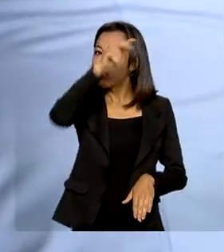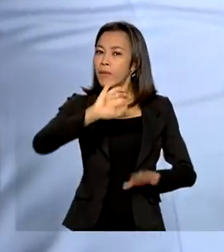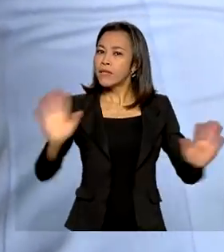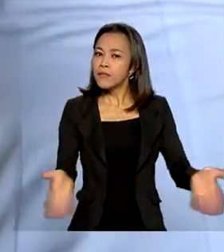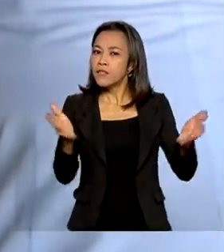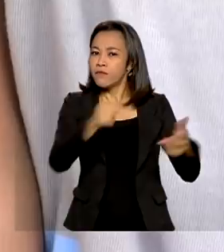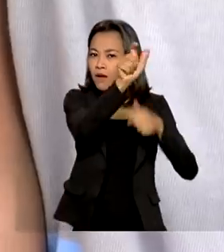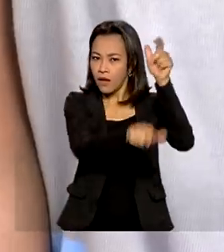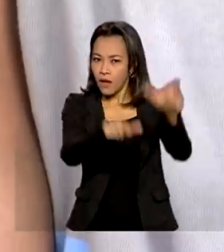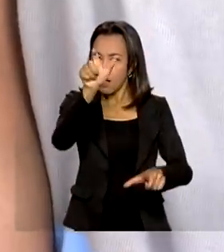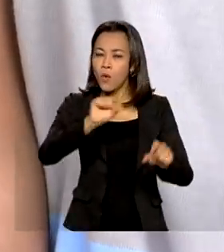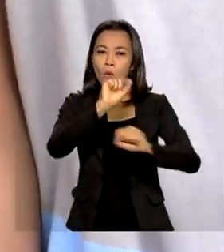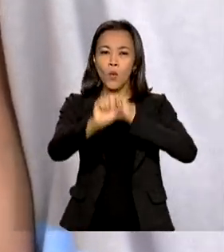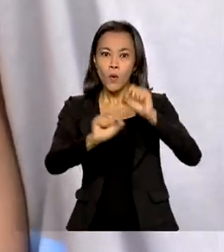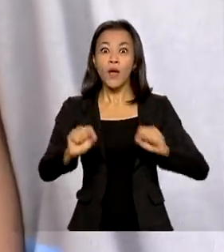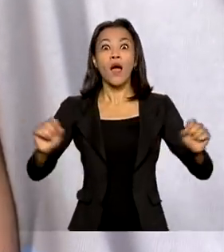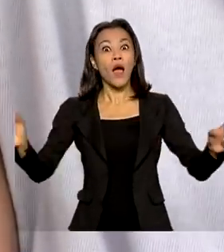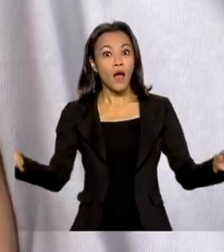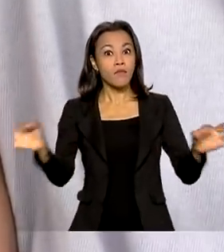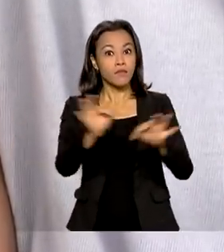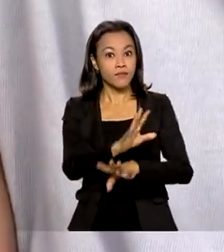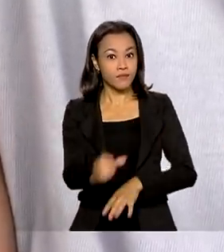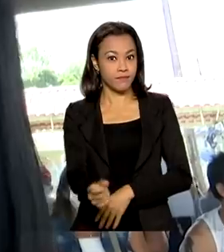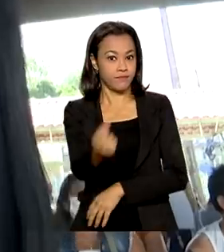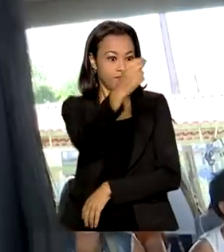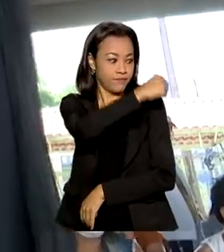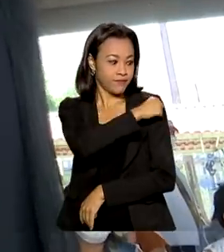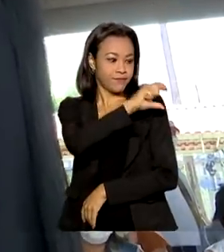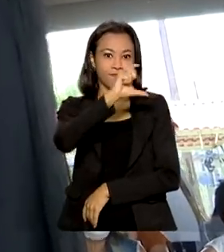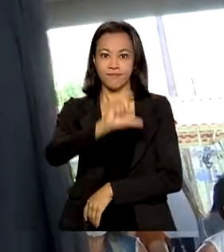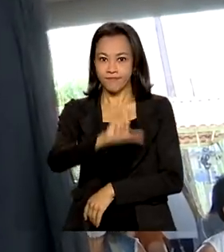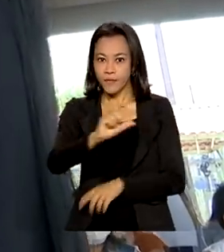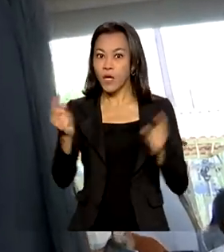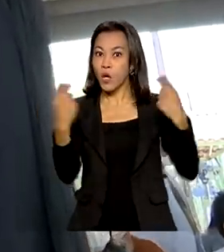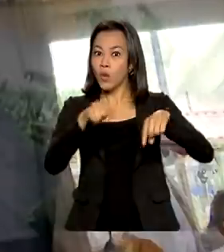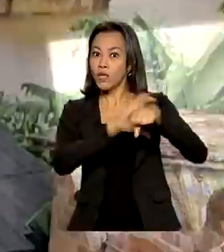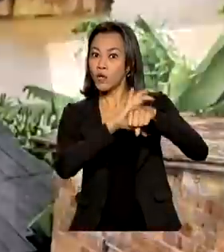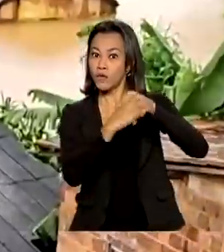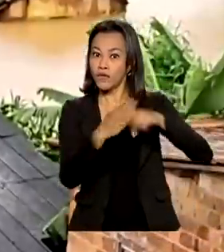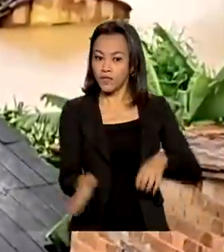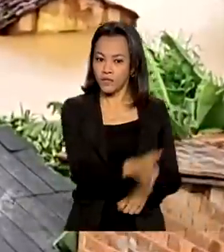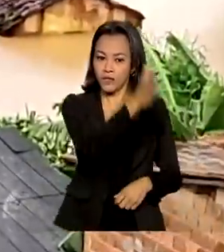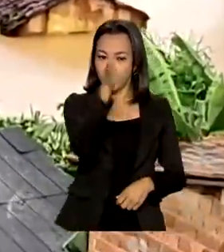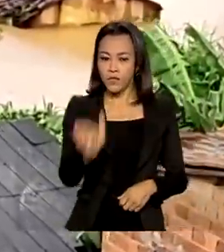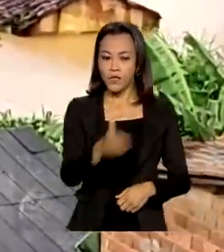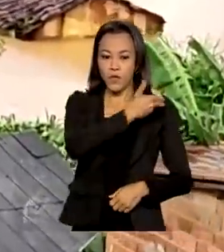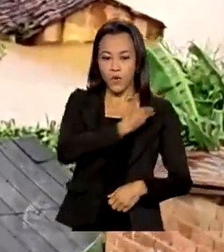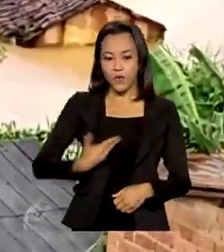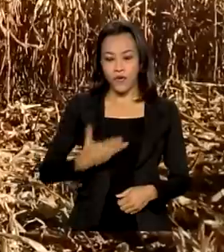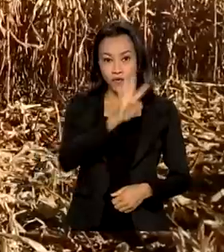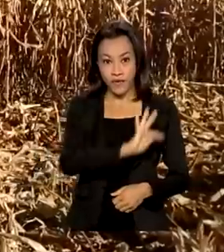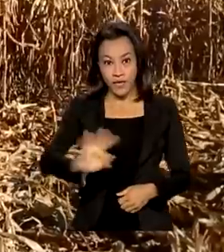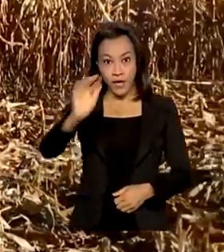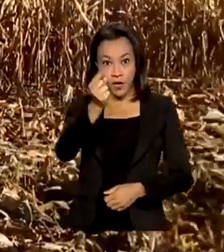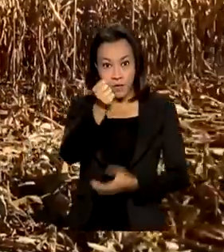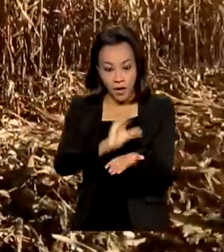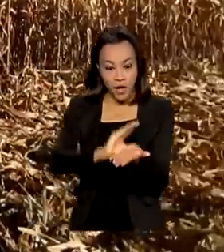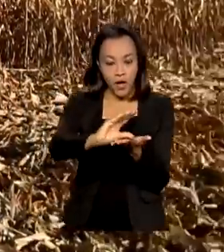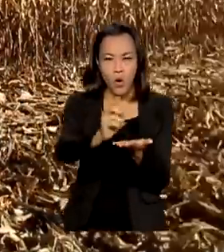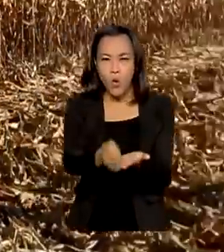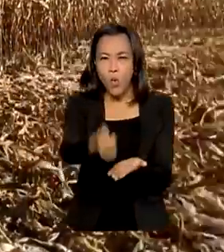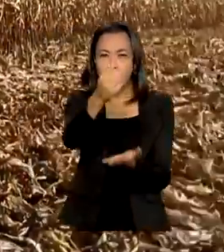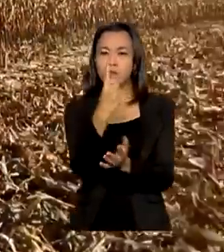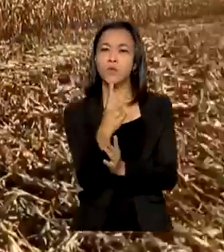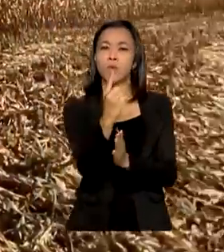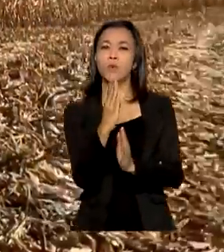população a completar o ciclo vacinal contra a covid-19. Governo federal libera quase um bilhão de